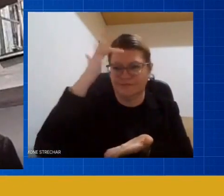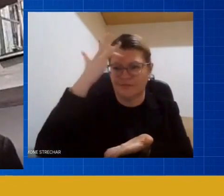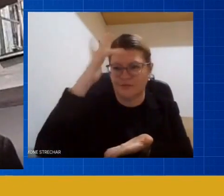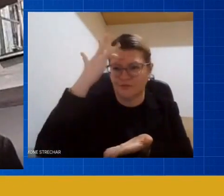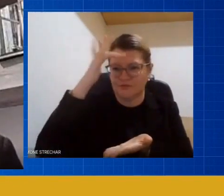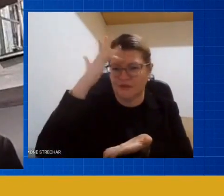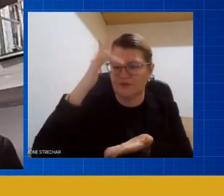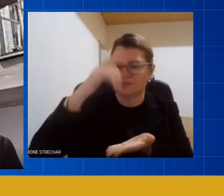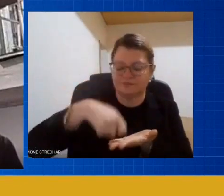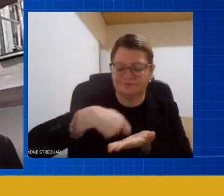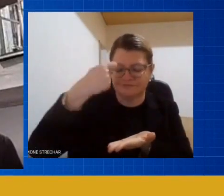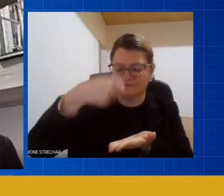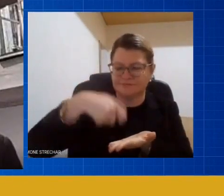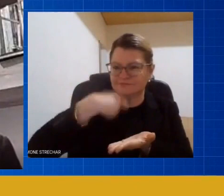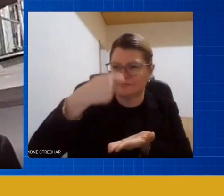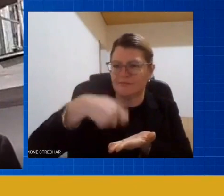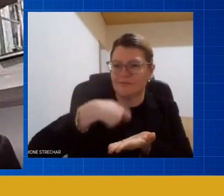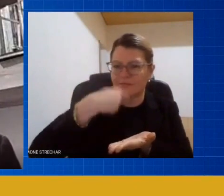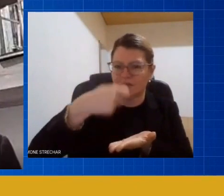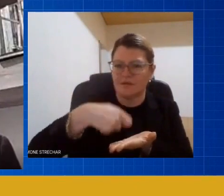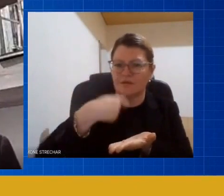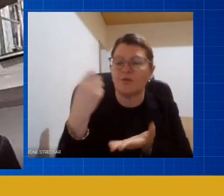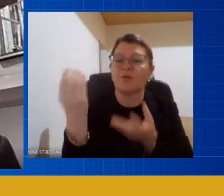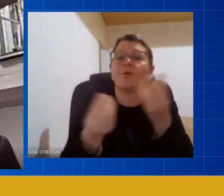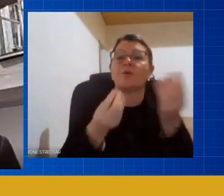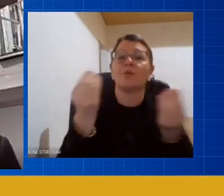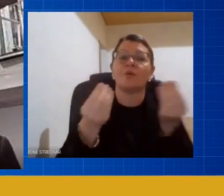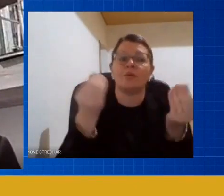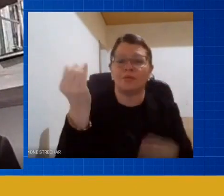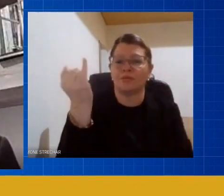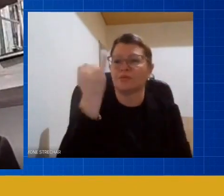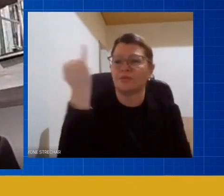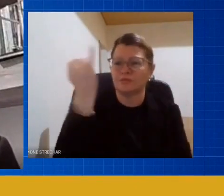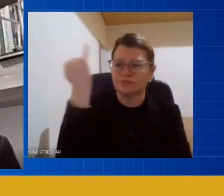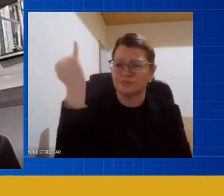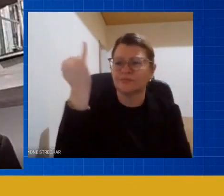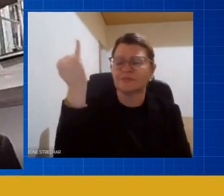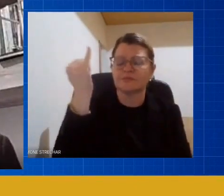assisti aquela cena o quanto foi importante para mim como educador aprender